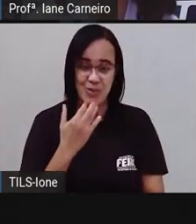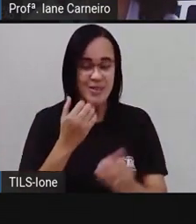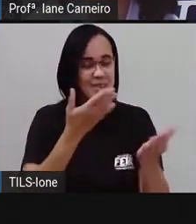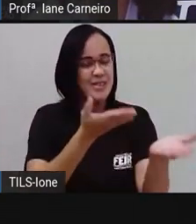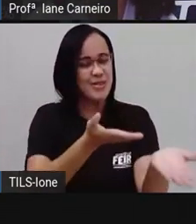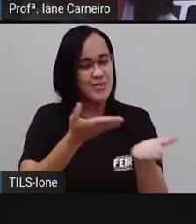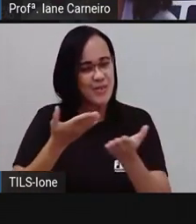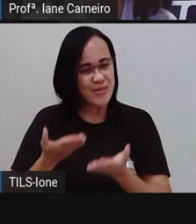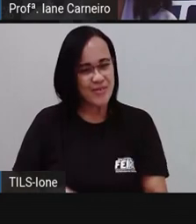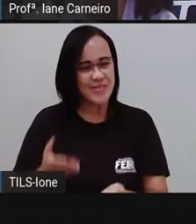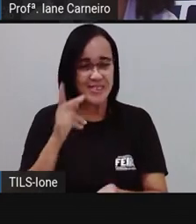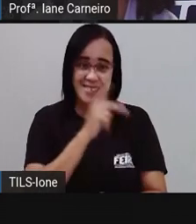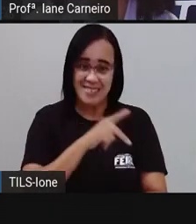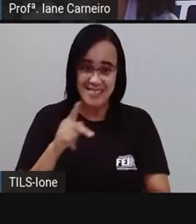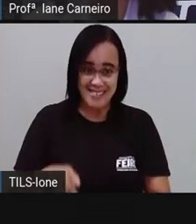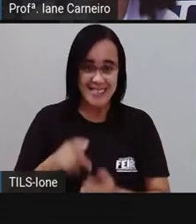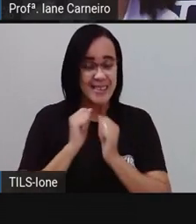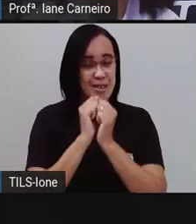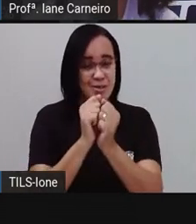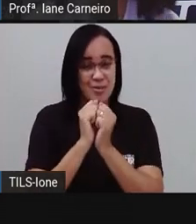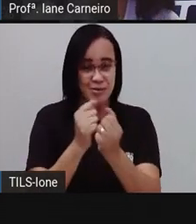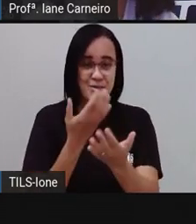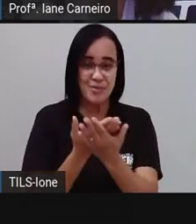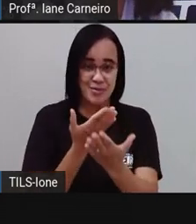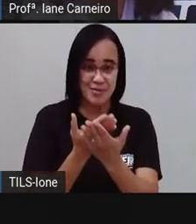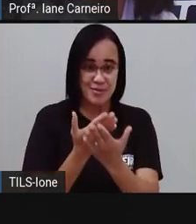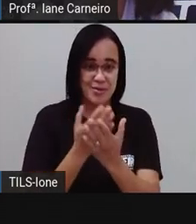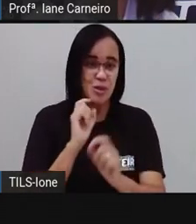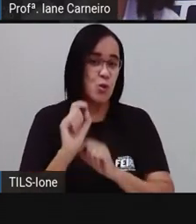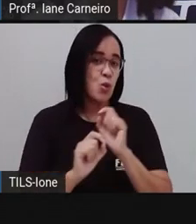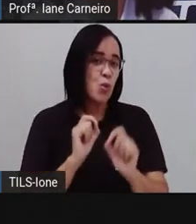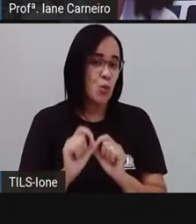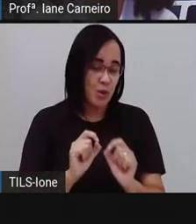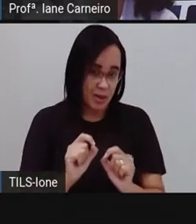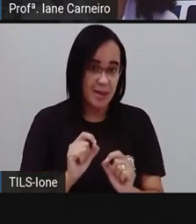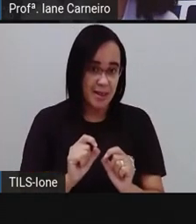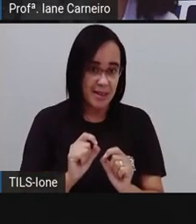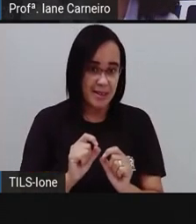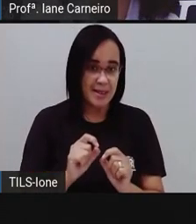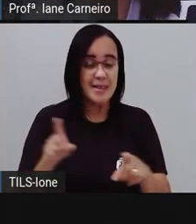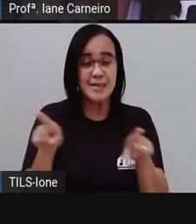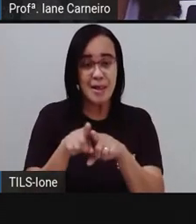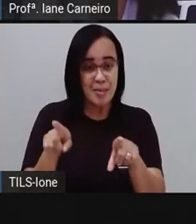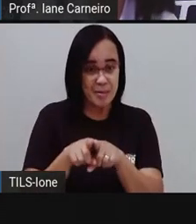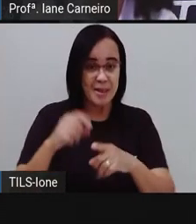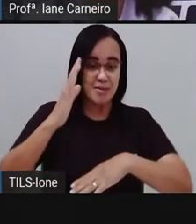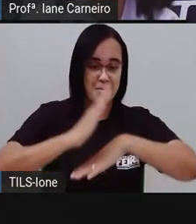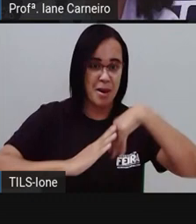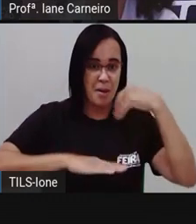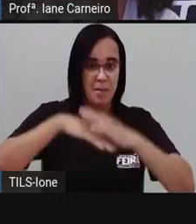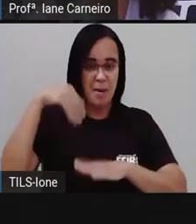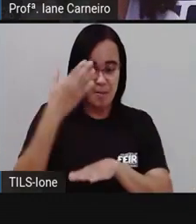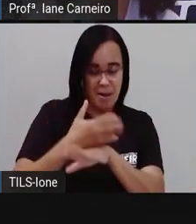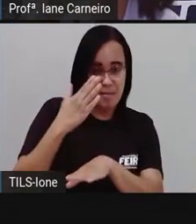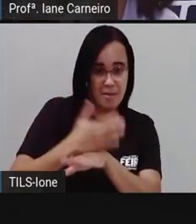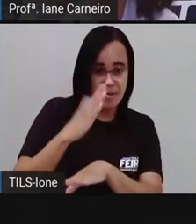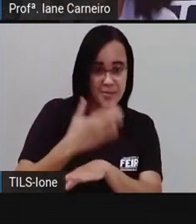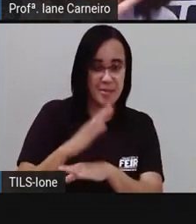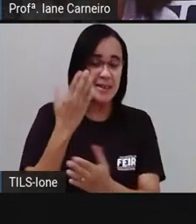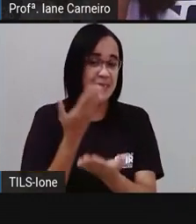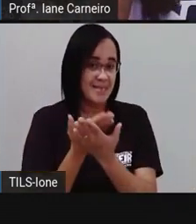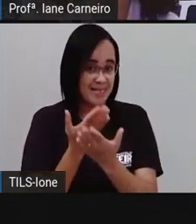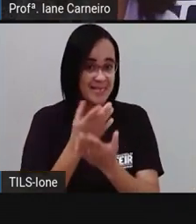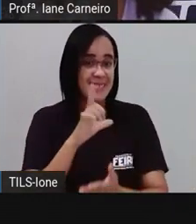convida a participar dessa aula, né? A gente vai ter um momento de aula prática, né? Então já vai aí pedindo a